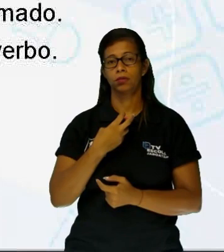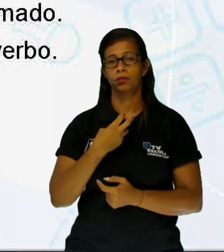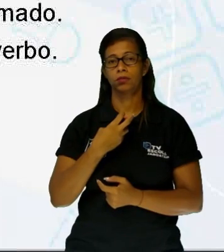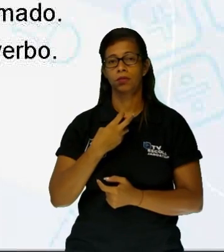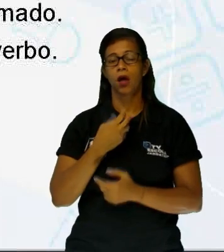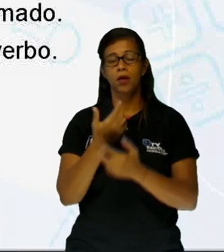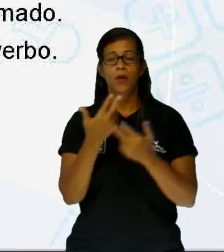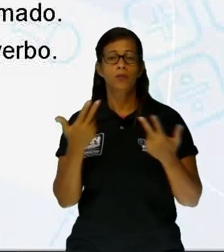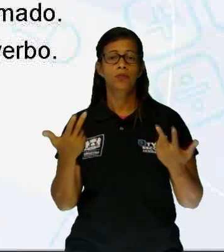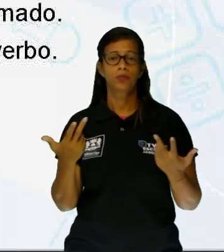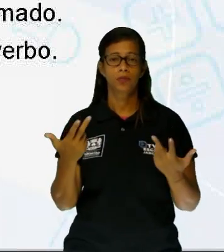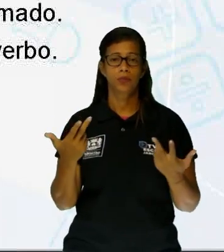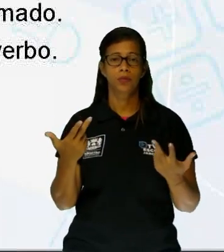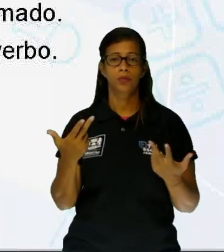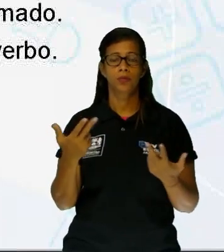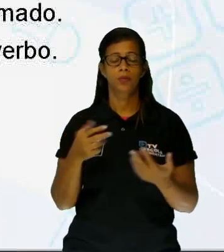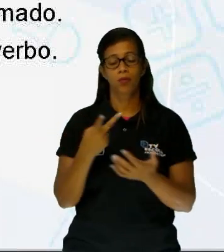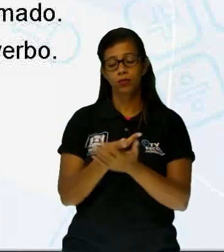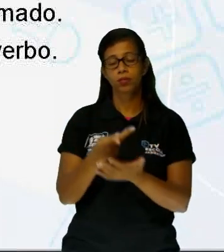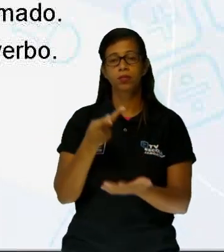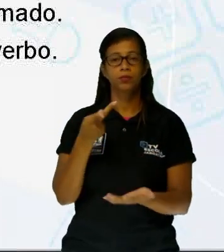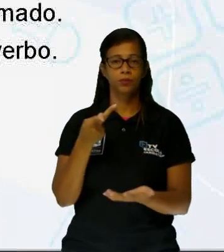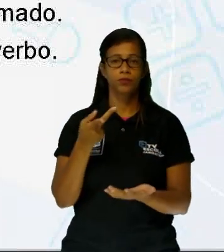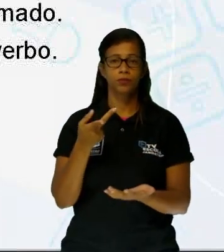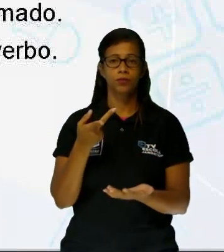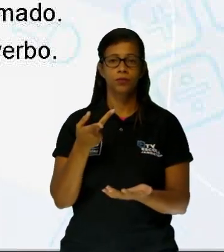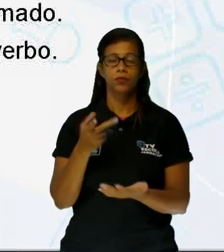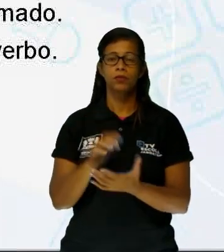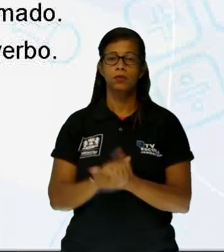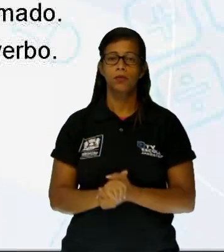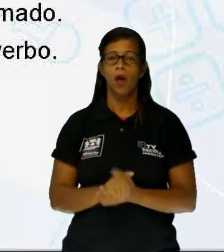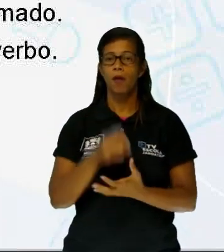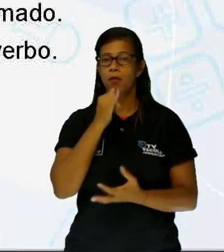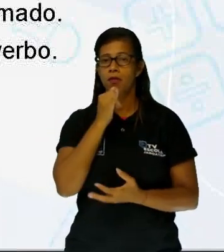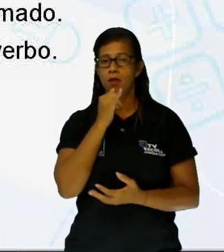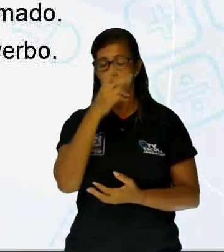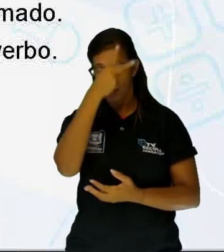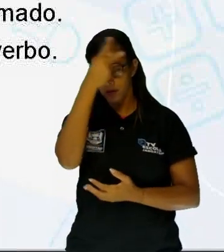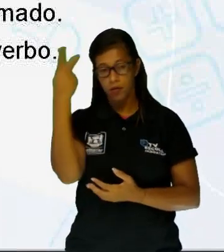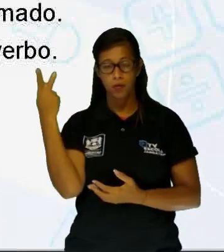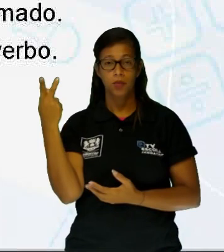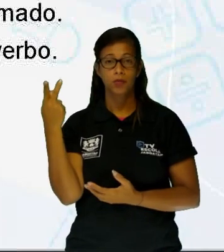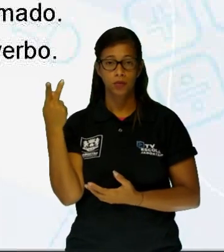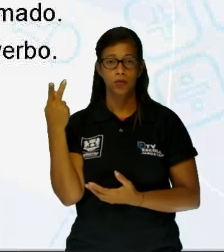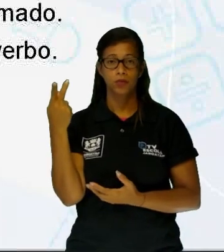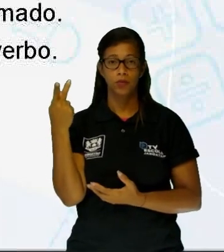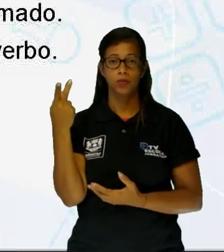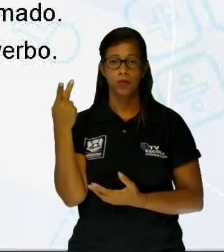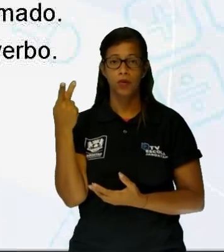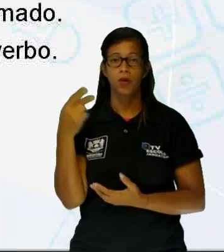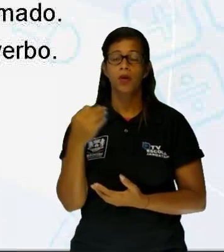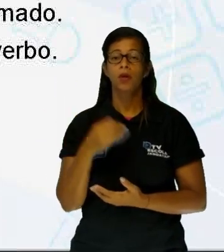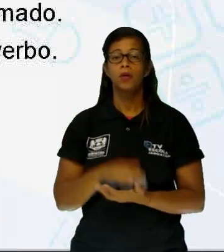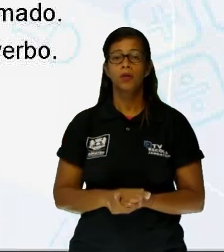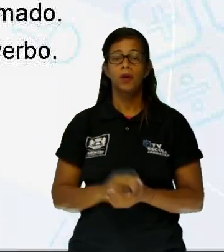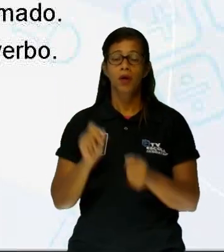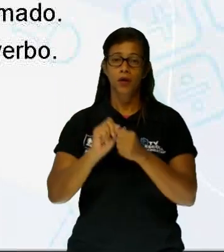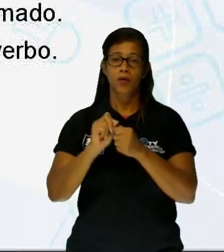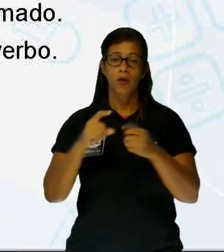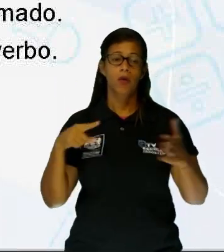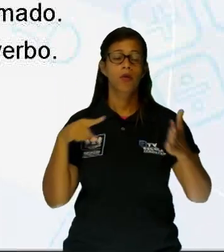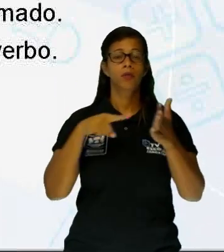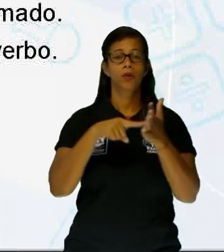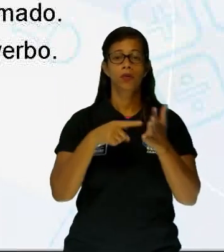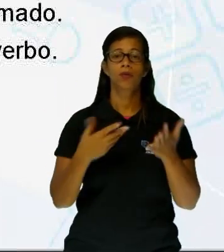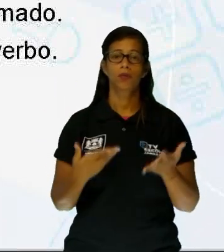algo realizava uma ação, né? Essas pessoas, é o sujeito coisa, eles faziam a denúncia, denunciavam, né? É uma oração que está